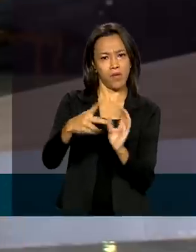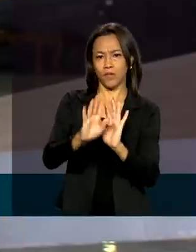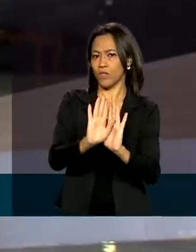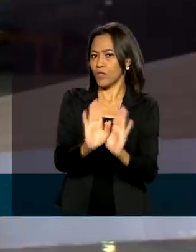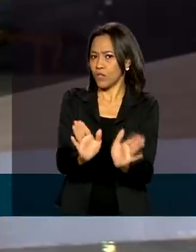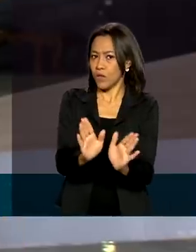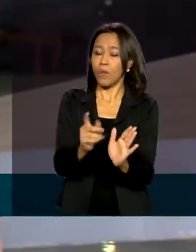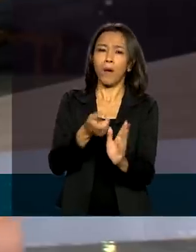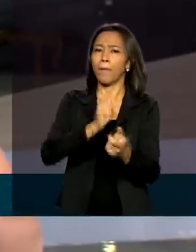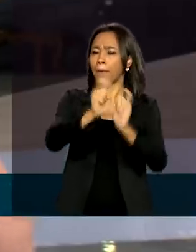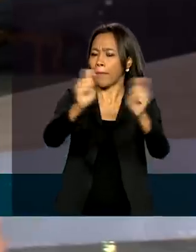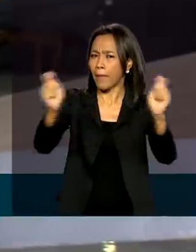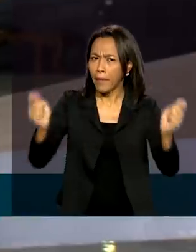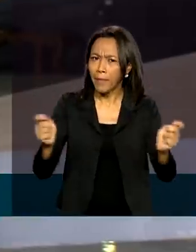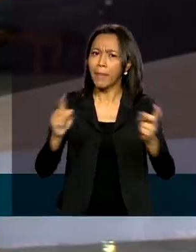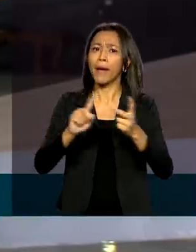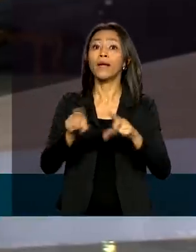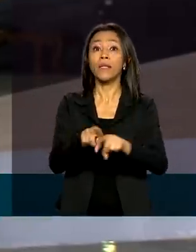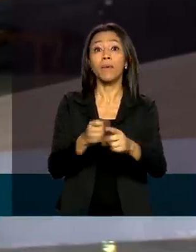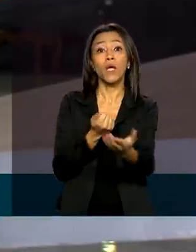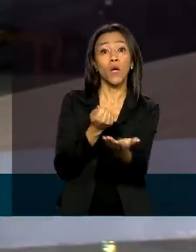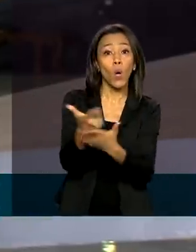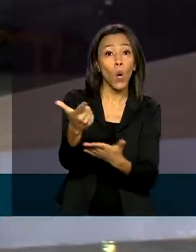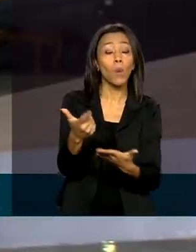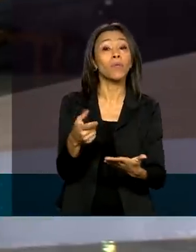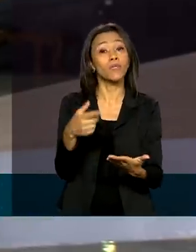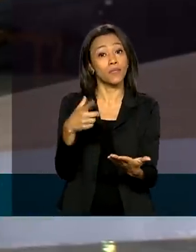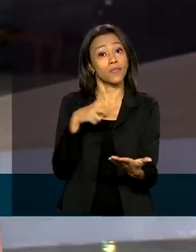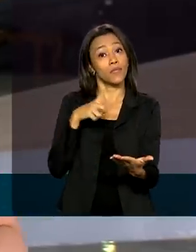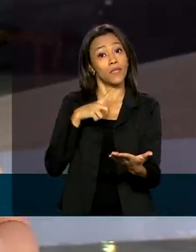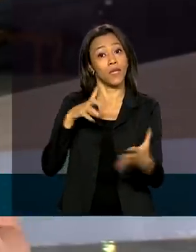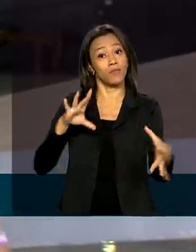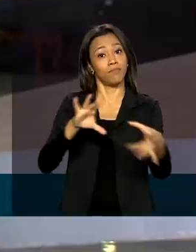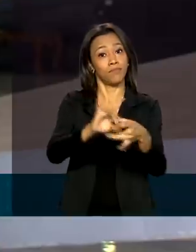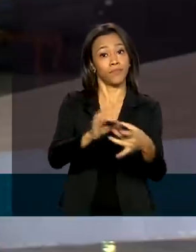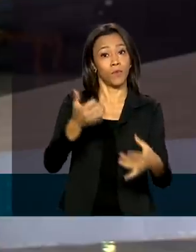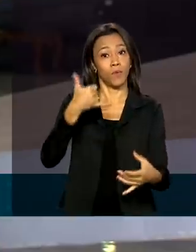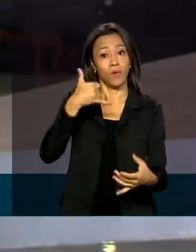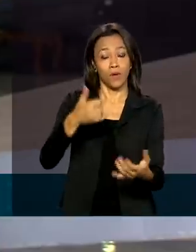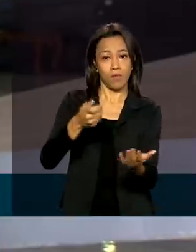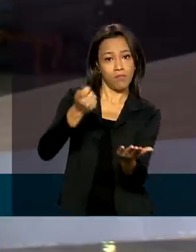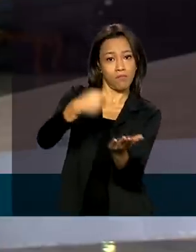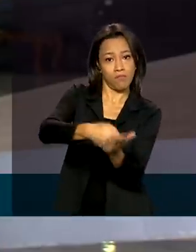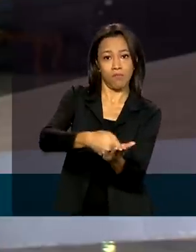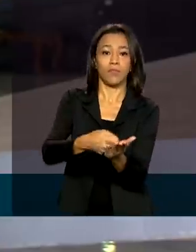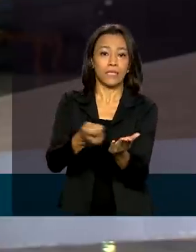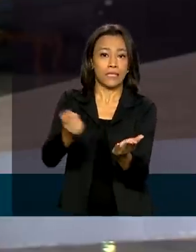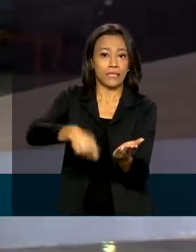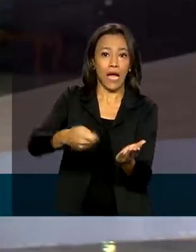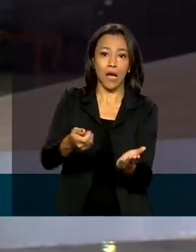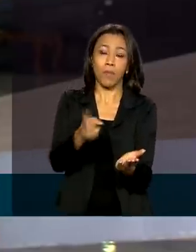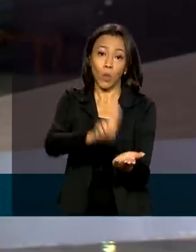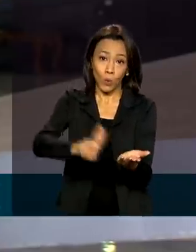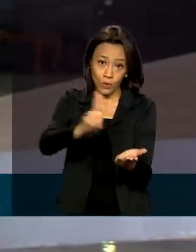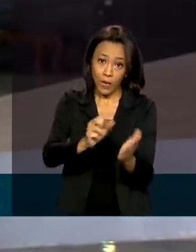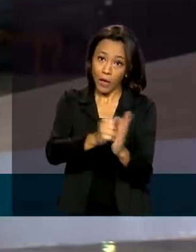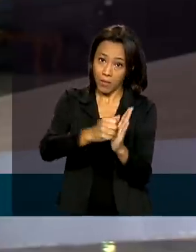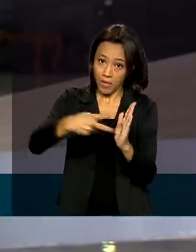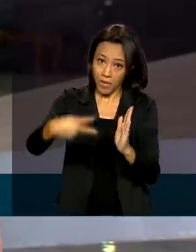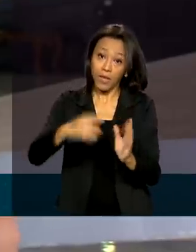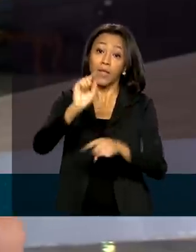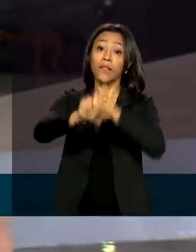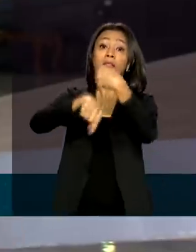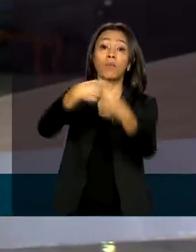pagamento de boletos e também para compras em estabelecimentos credenciados. E aí depois, no mês que vem, a partir do dia 5, será